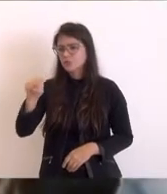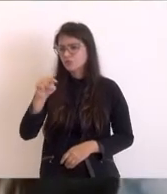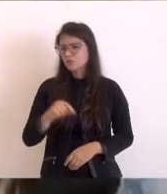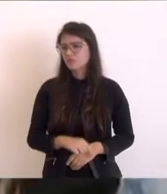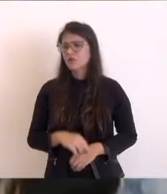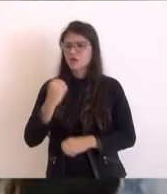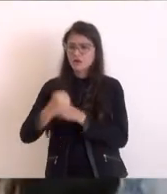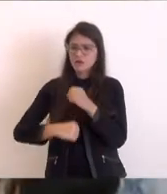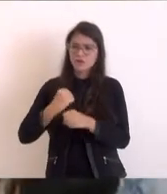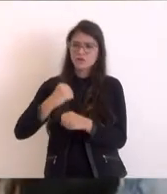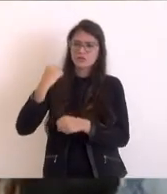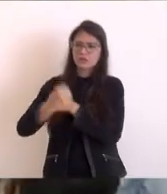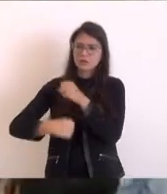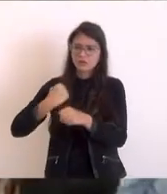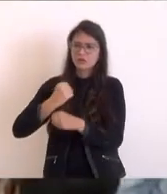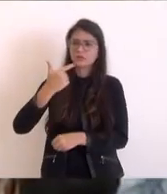valor